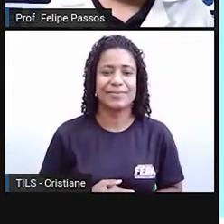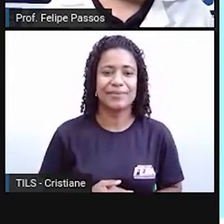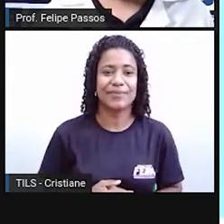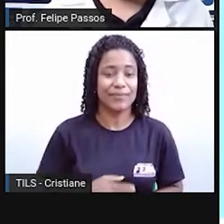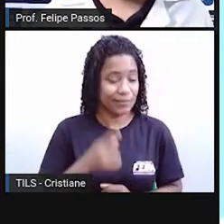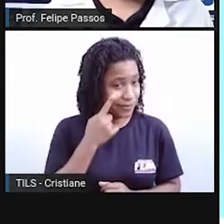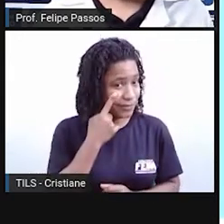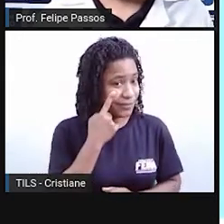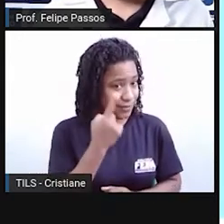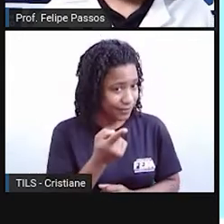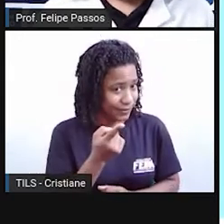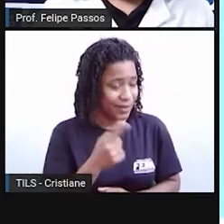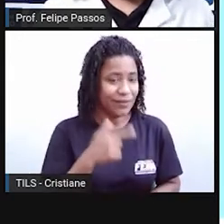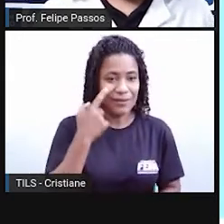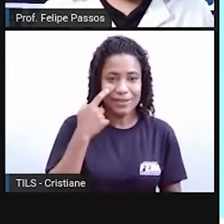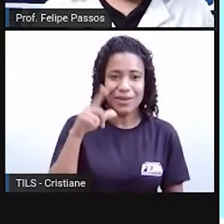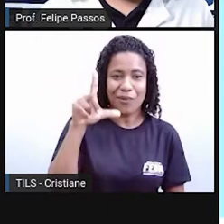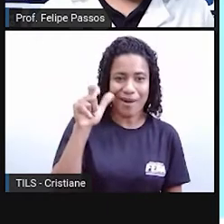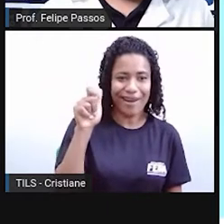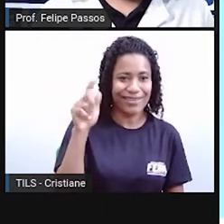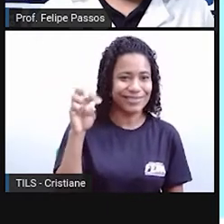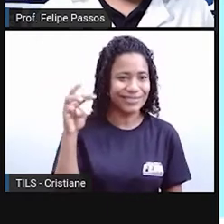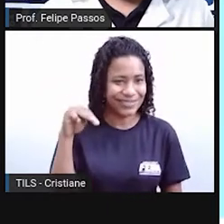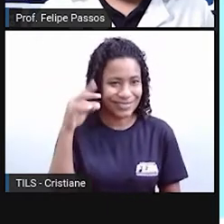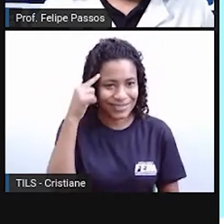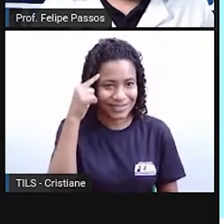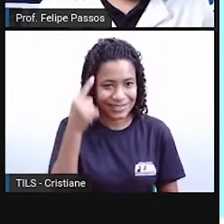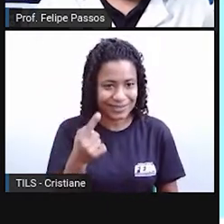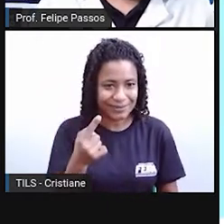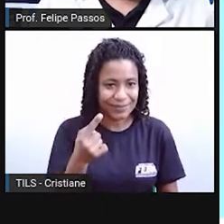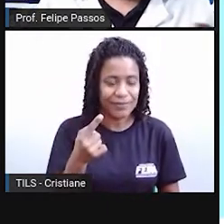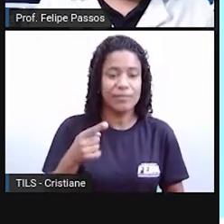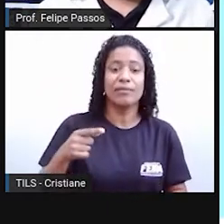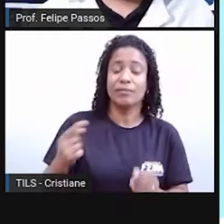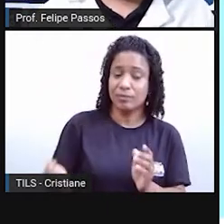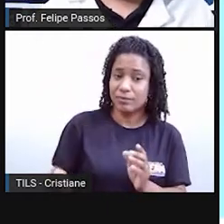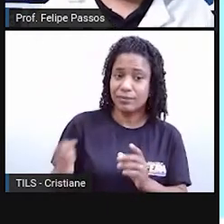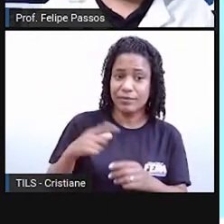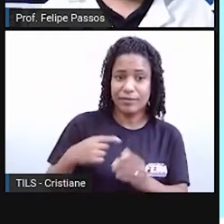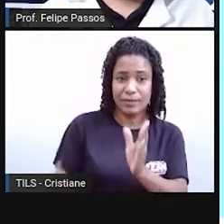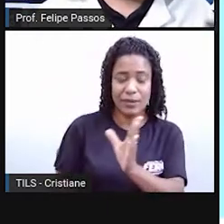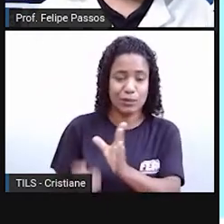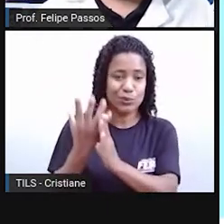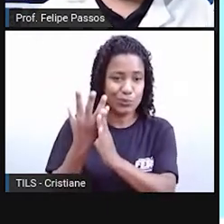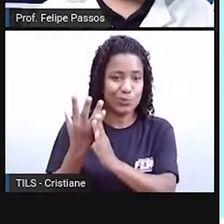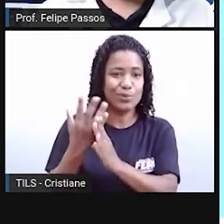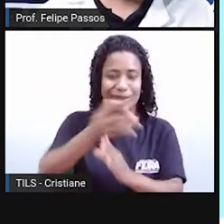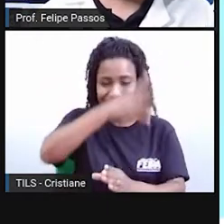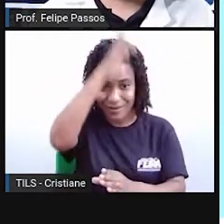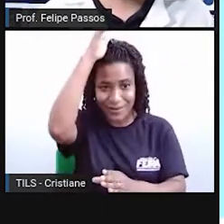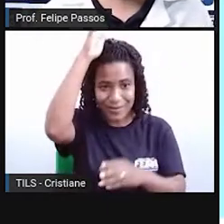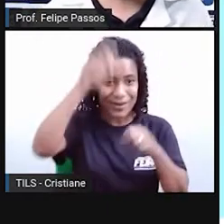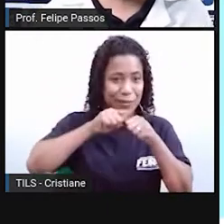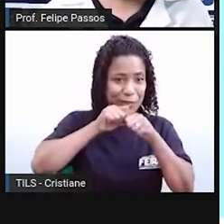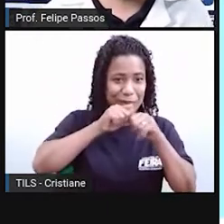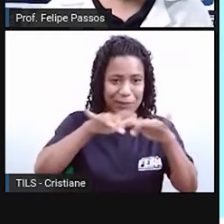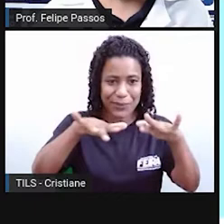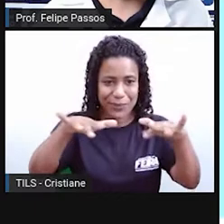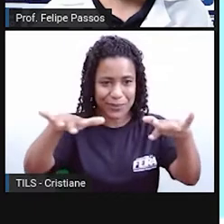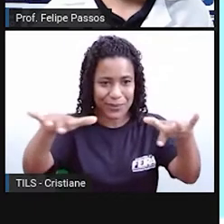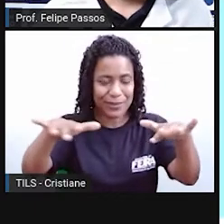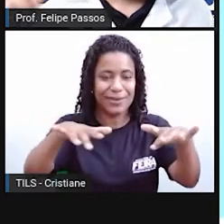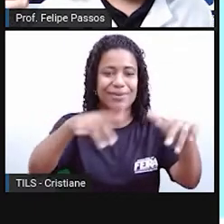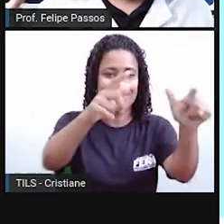ainda, a história do latim, era uma língua que existia num local e ela foi sendo espalhada e ganhando características daquelas